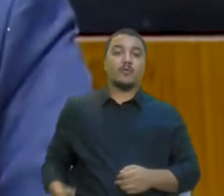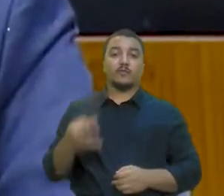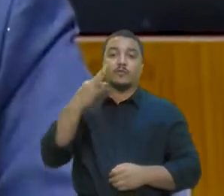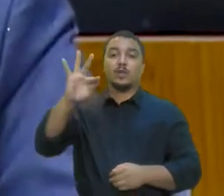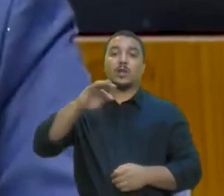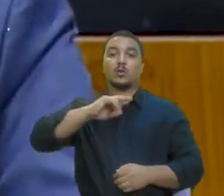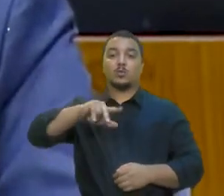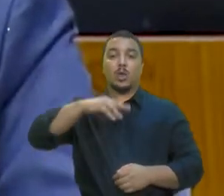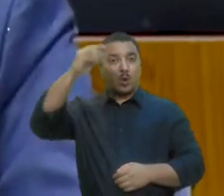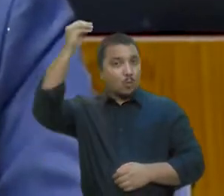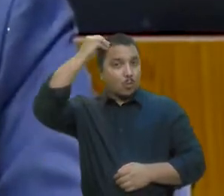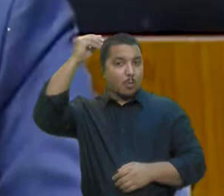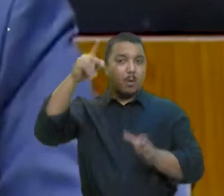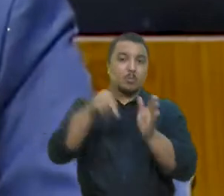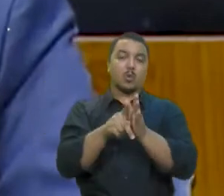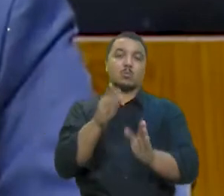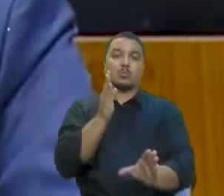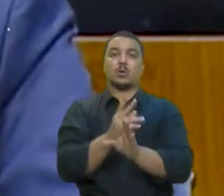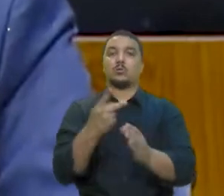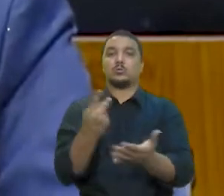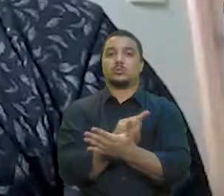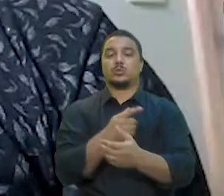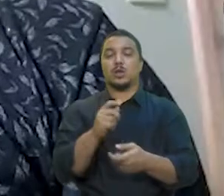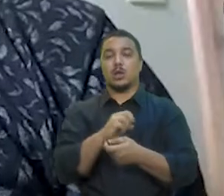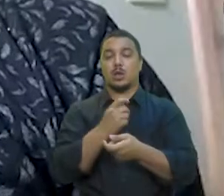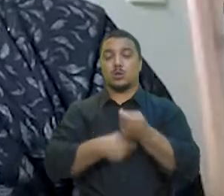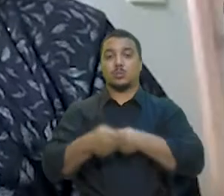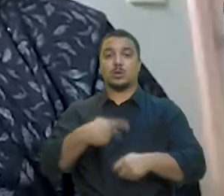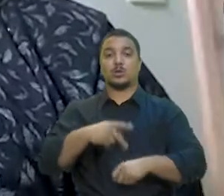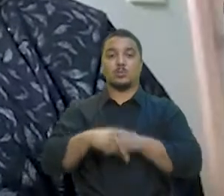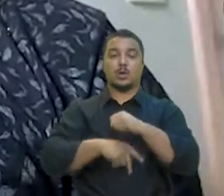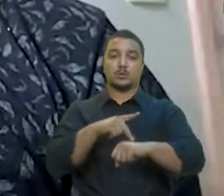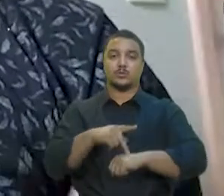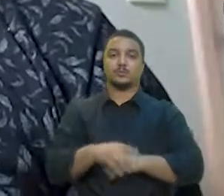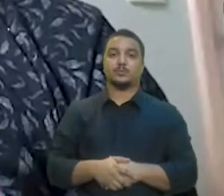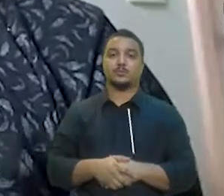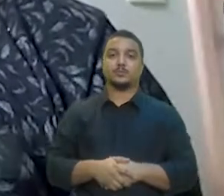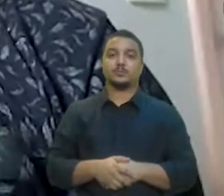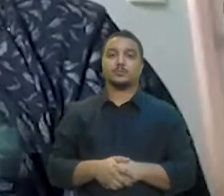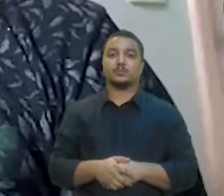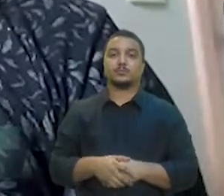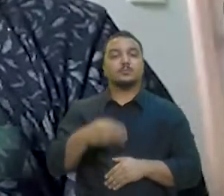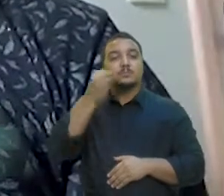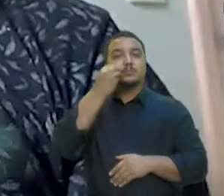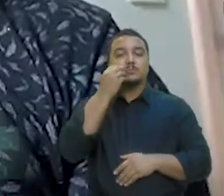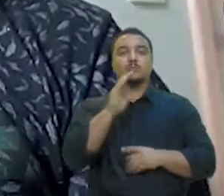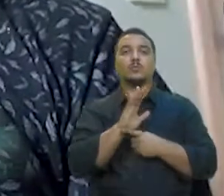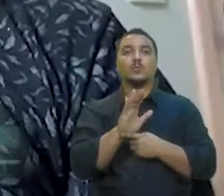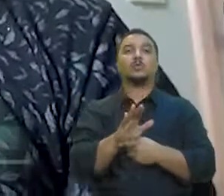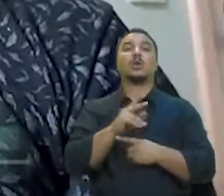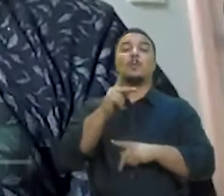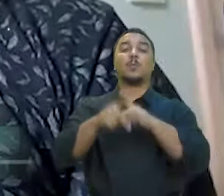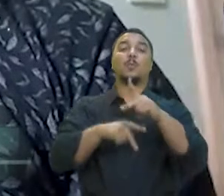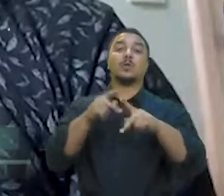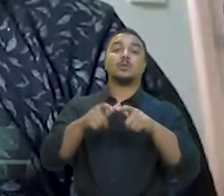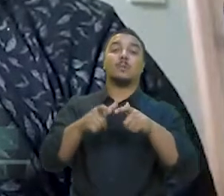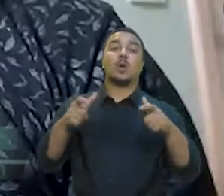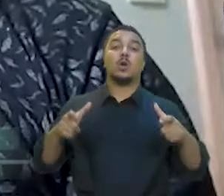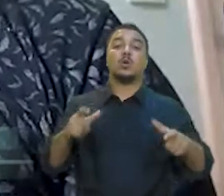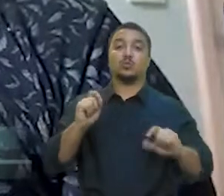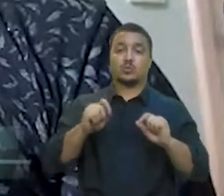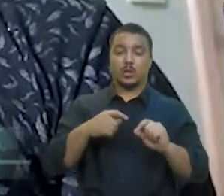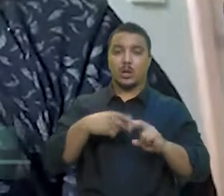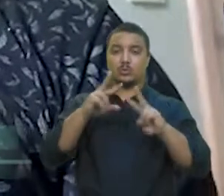culpado pelo mau desempenho da economia do país. Para tentar dizer para o conjunto maior da população, dados os